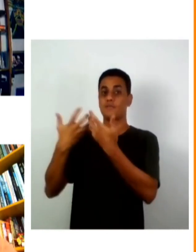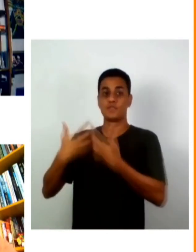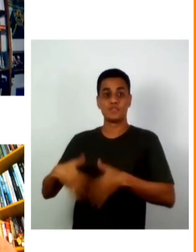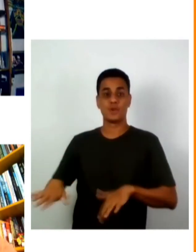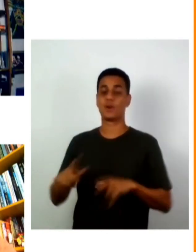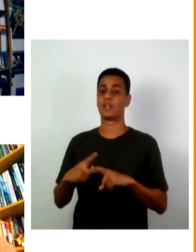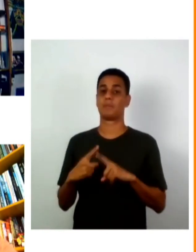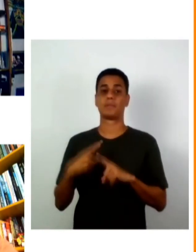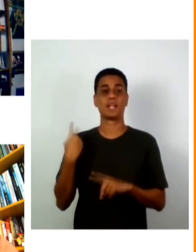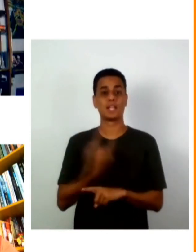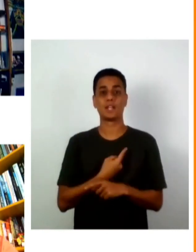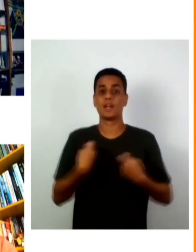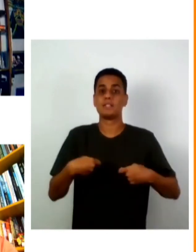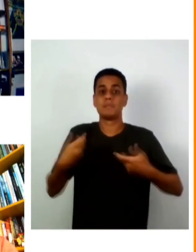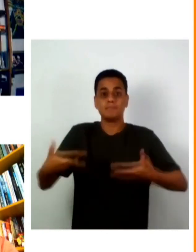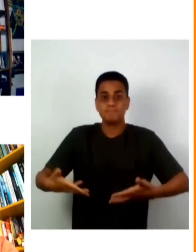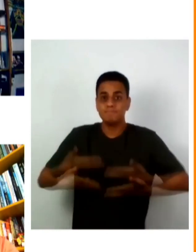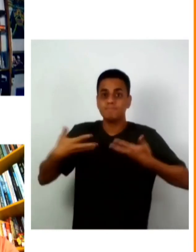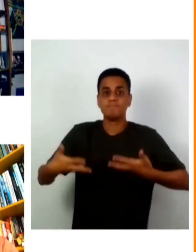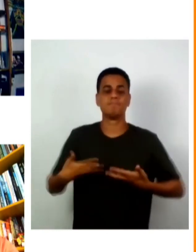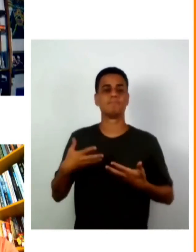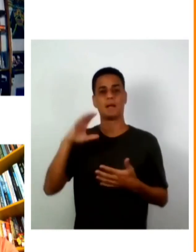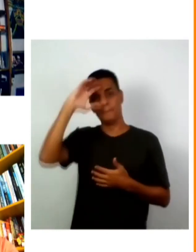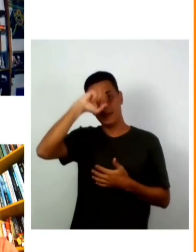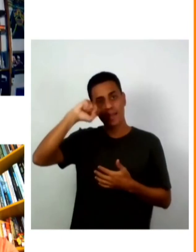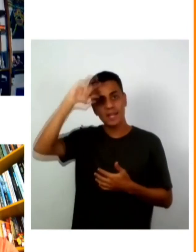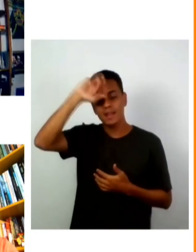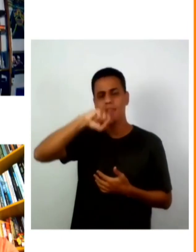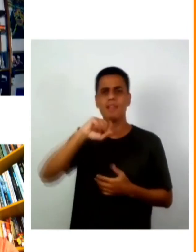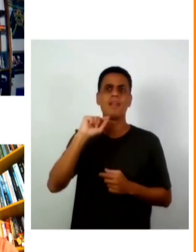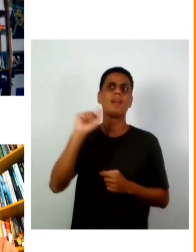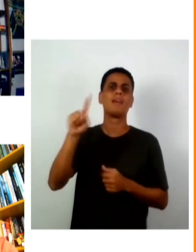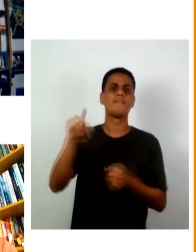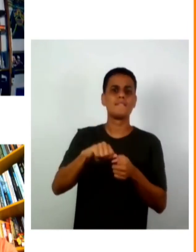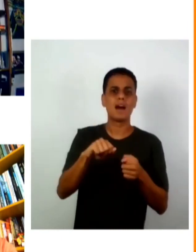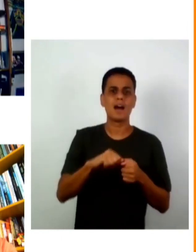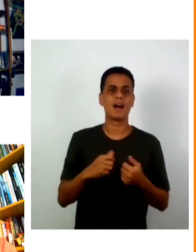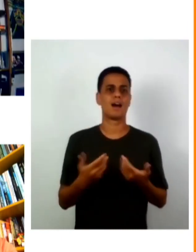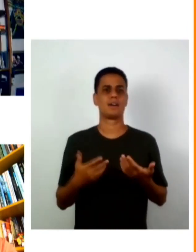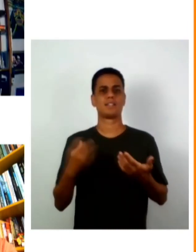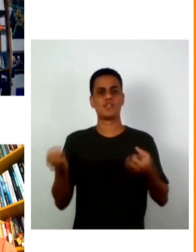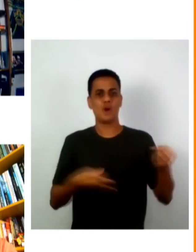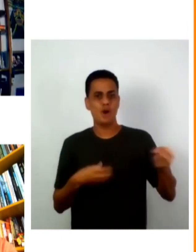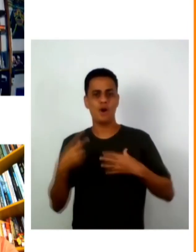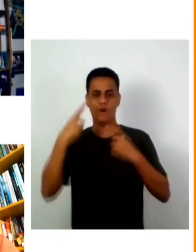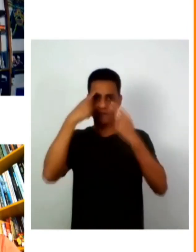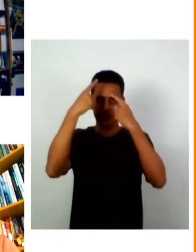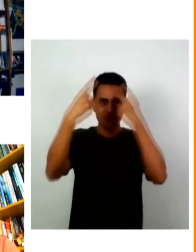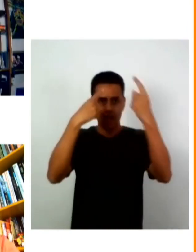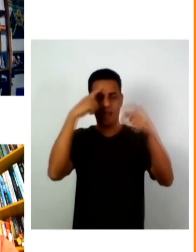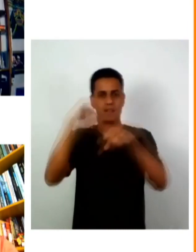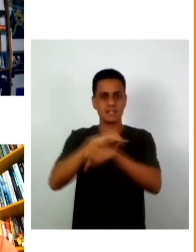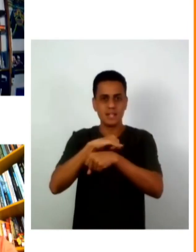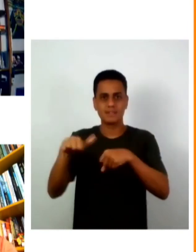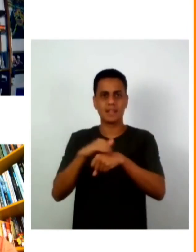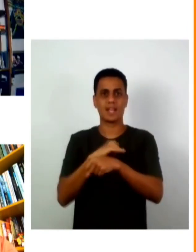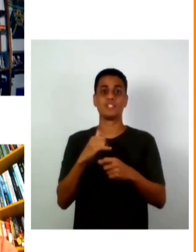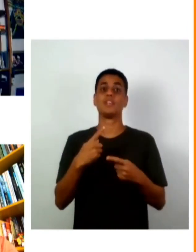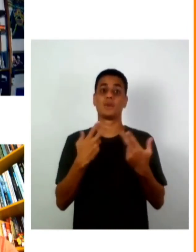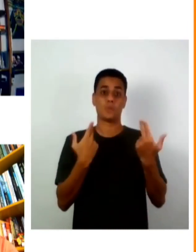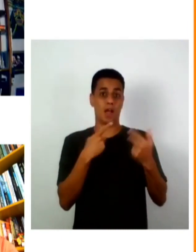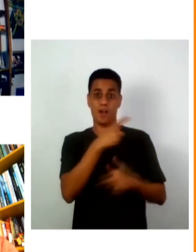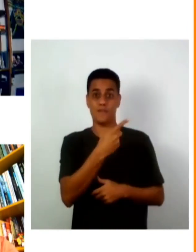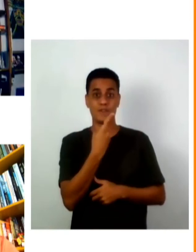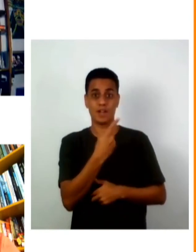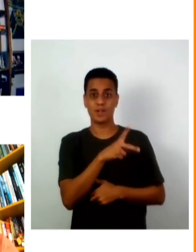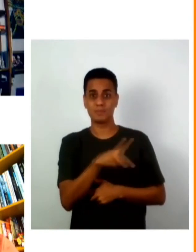funciona porque esse é um momento em que nós precisamos de inspiração e precisamos aprender são novas soluções aos mesmos